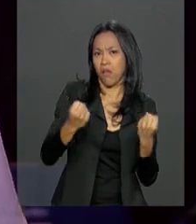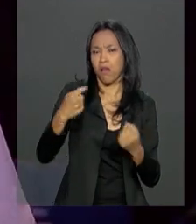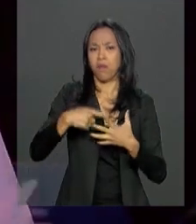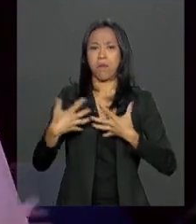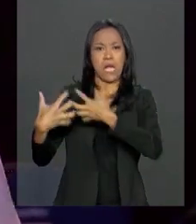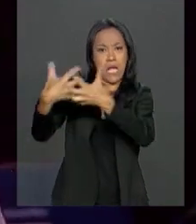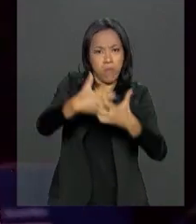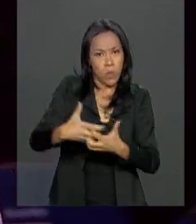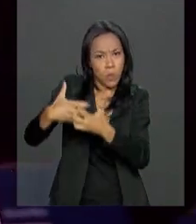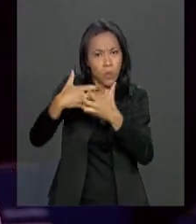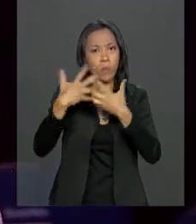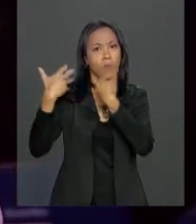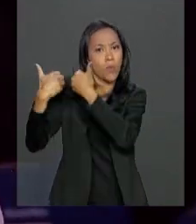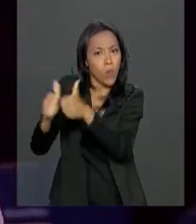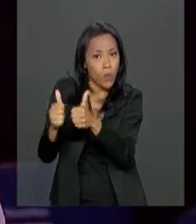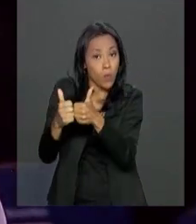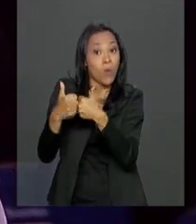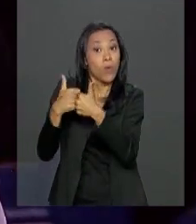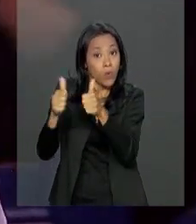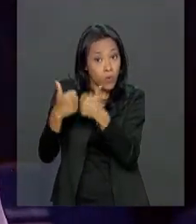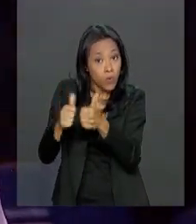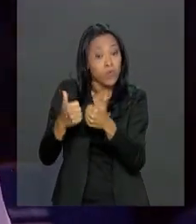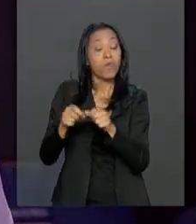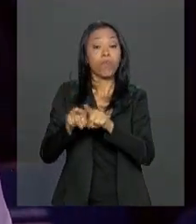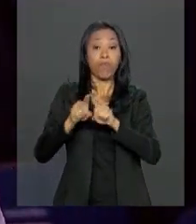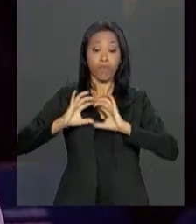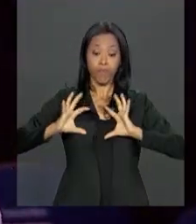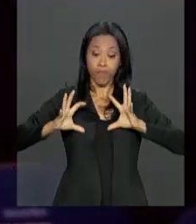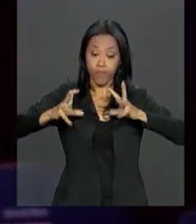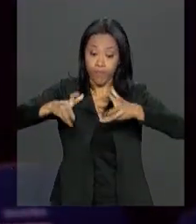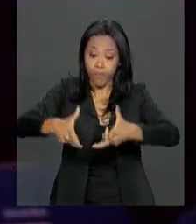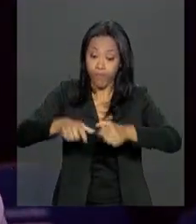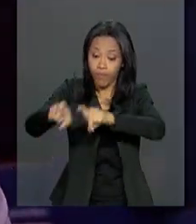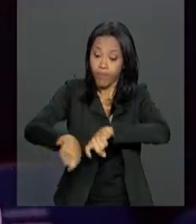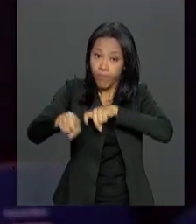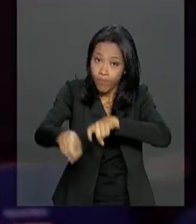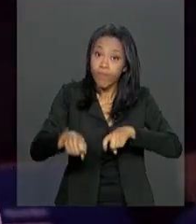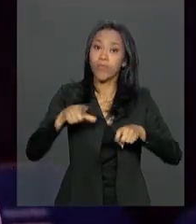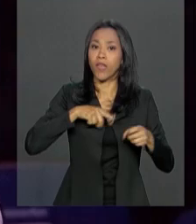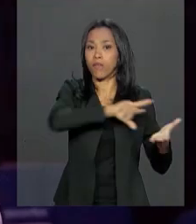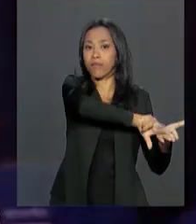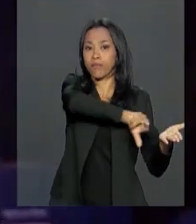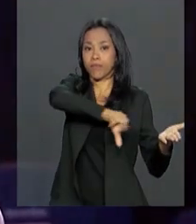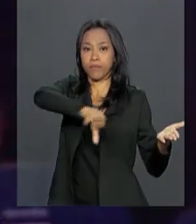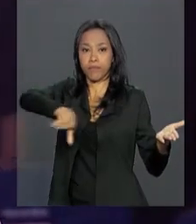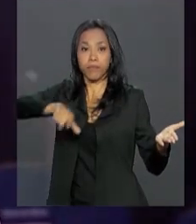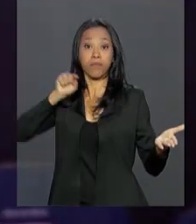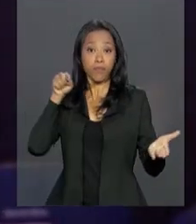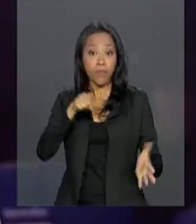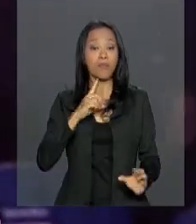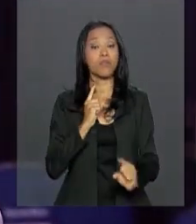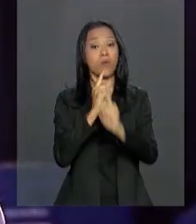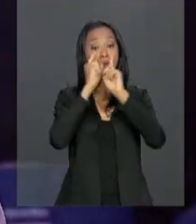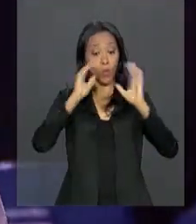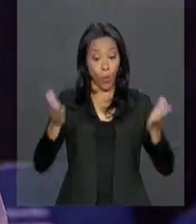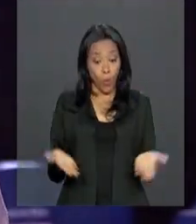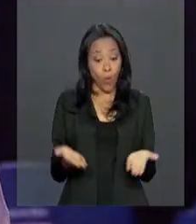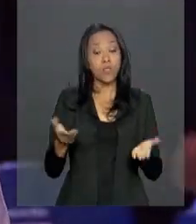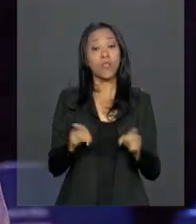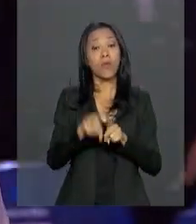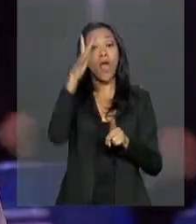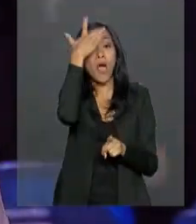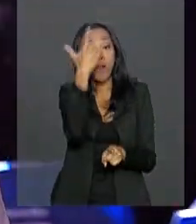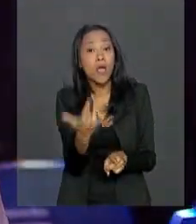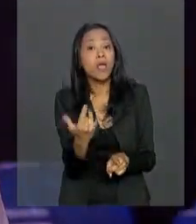os caminhões, os ônibus e também as máquinas agrícolas e os tratores. Esse evento, ele deve reunir hoje e amanhã aqui em São Paulo 3